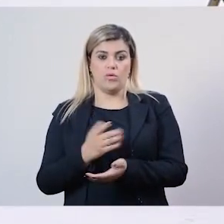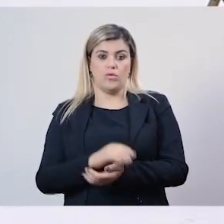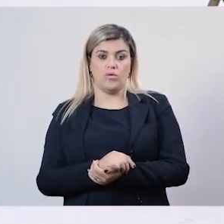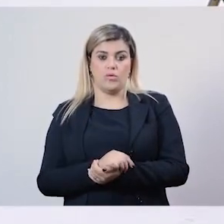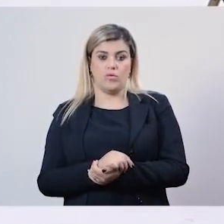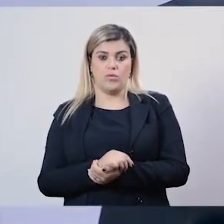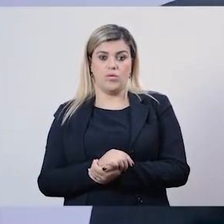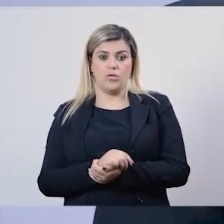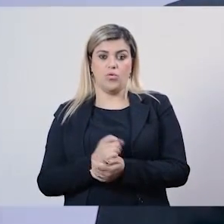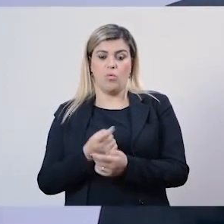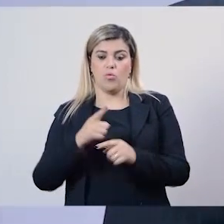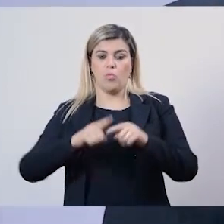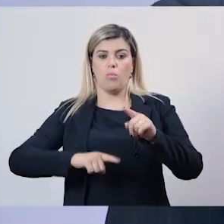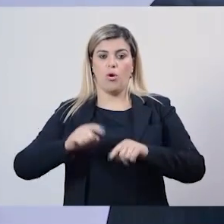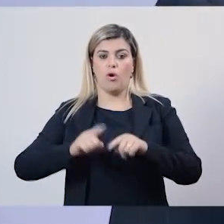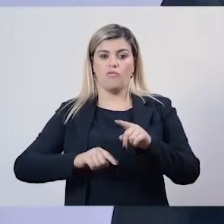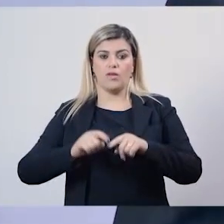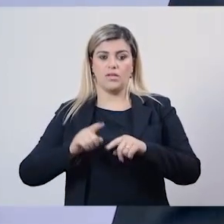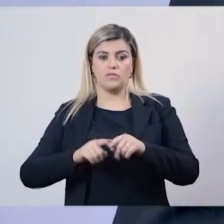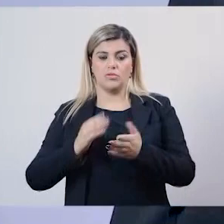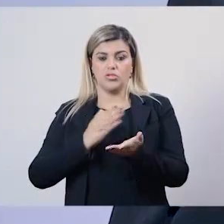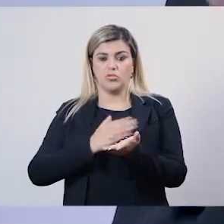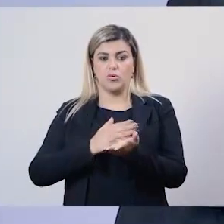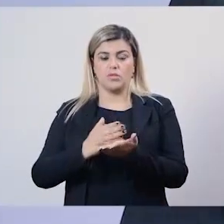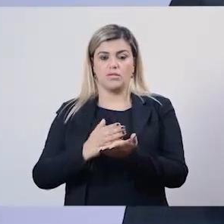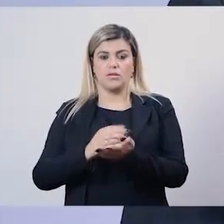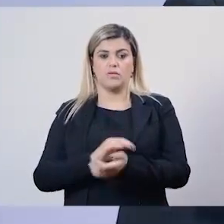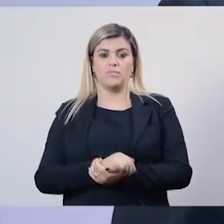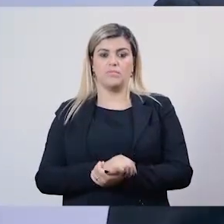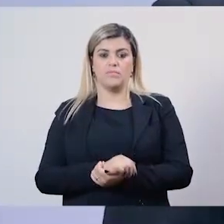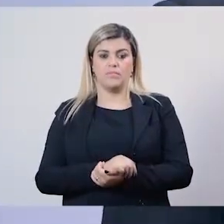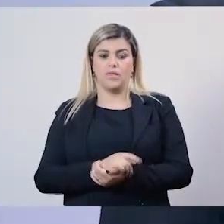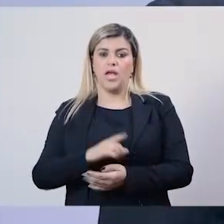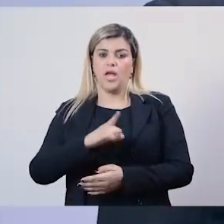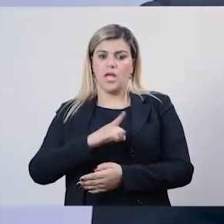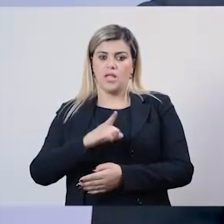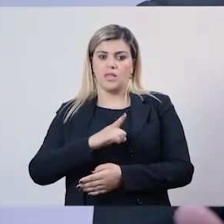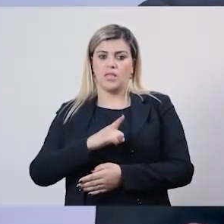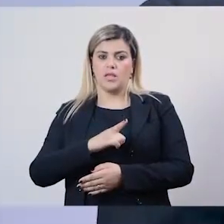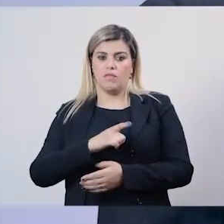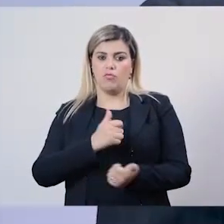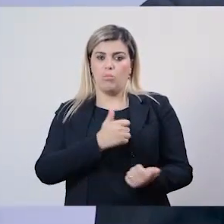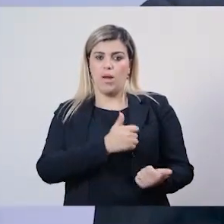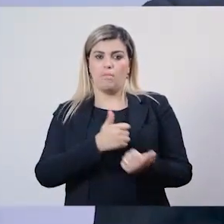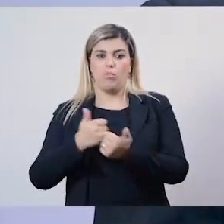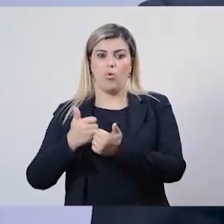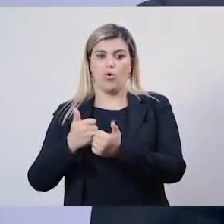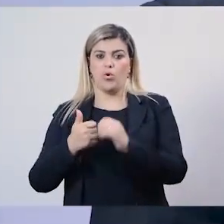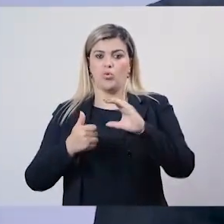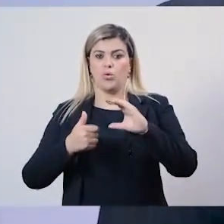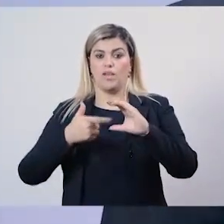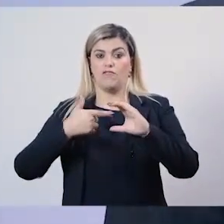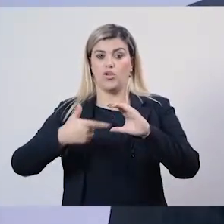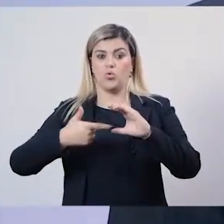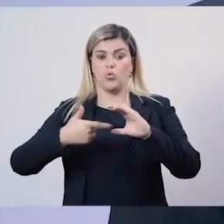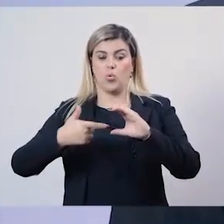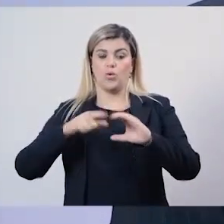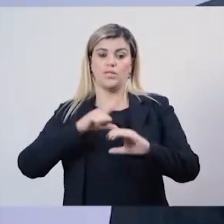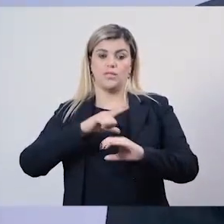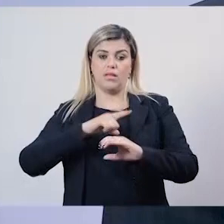móveis para começar. Teve um auxílio do Crefito 2, uma berba que não foi significante.